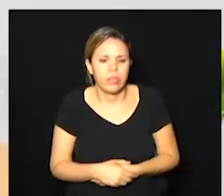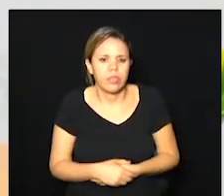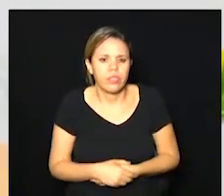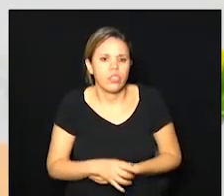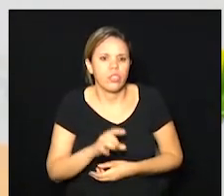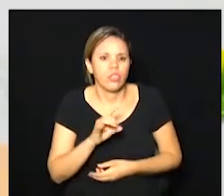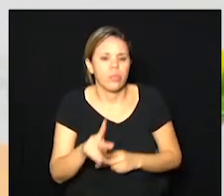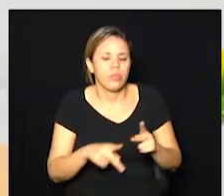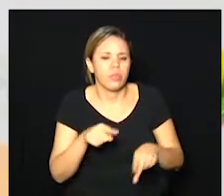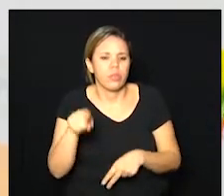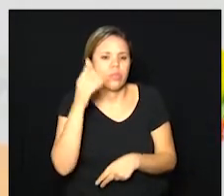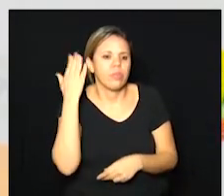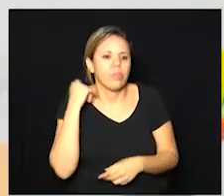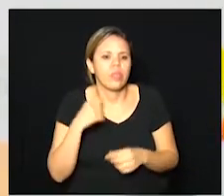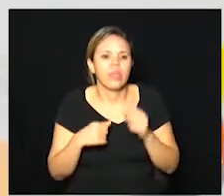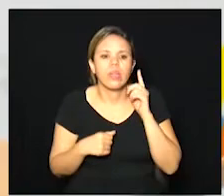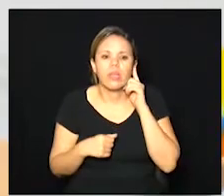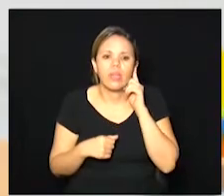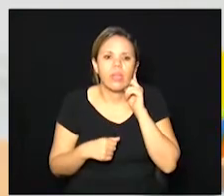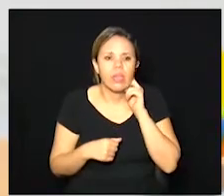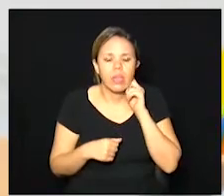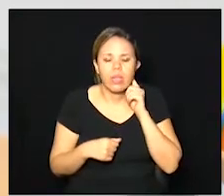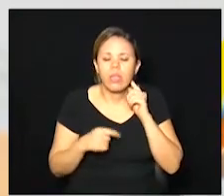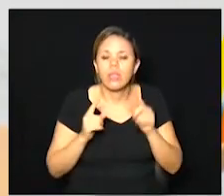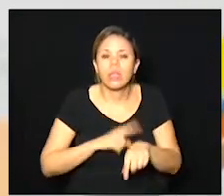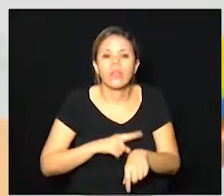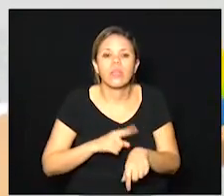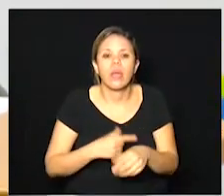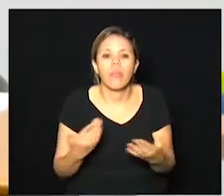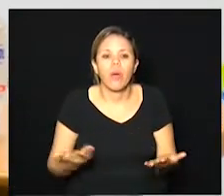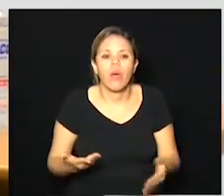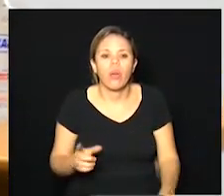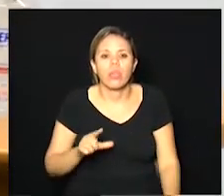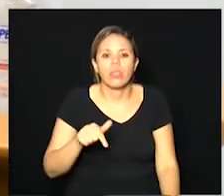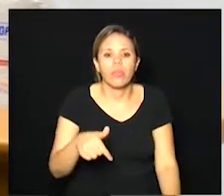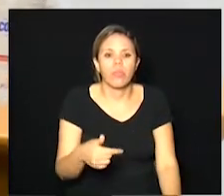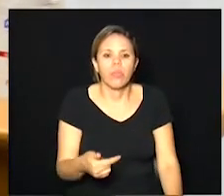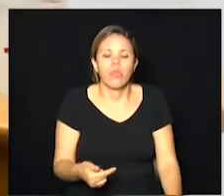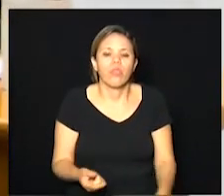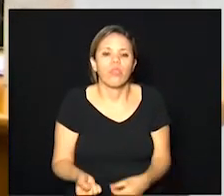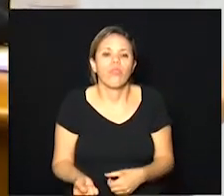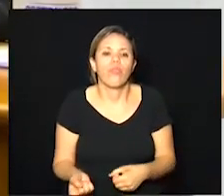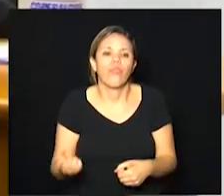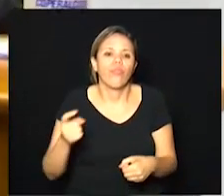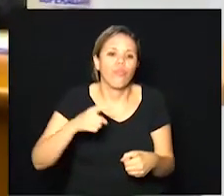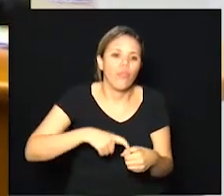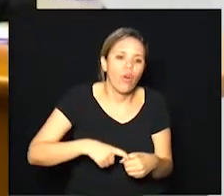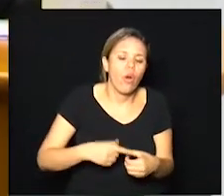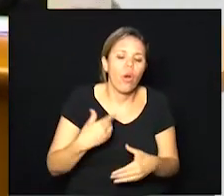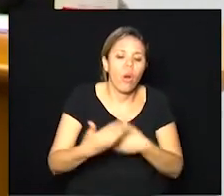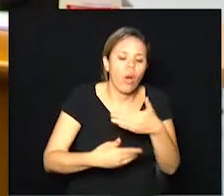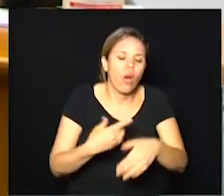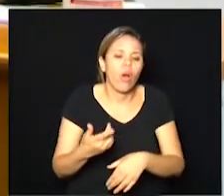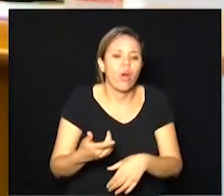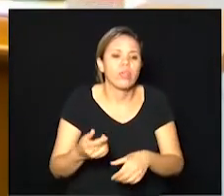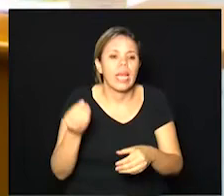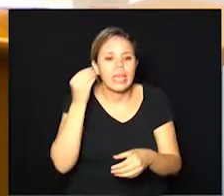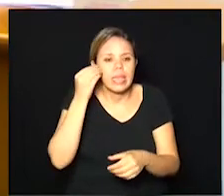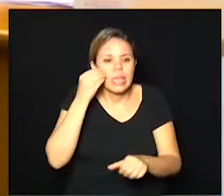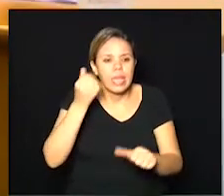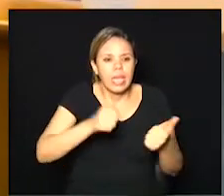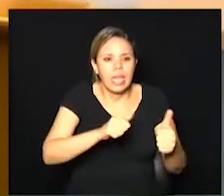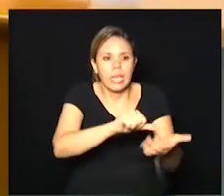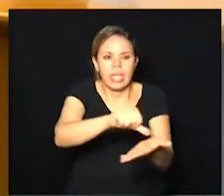apenas para o pessoal saber a gente dá um tempo agora e repete esse processo com outras pessoas é isso? isso nós nesse